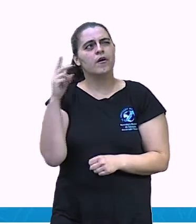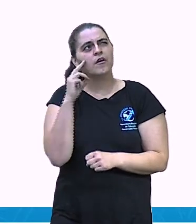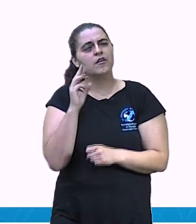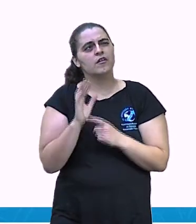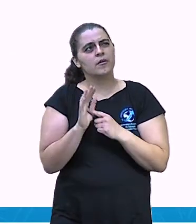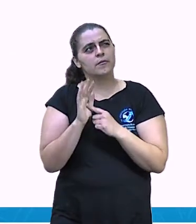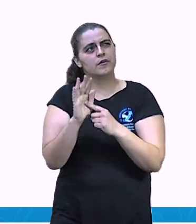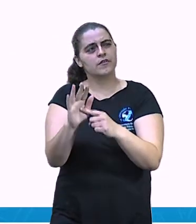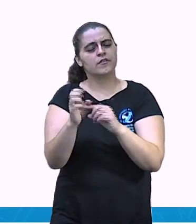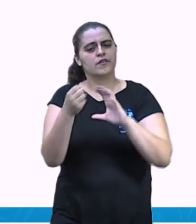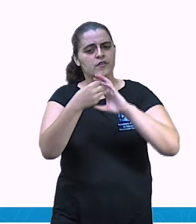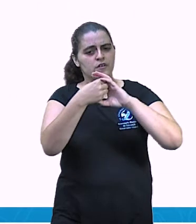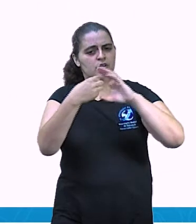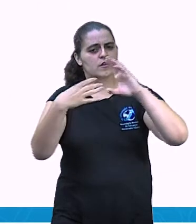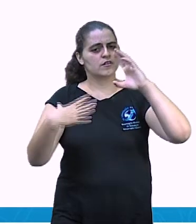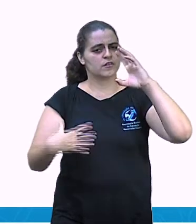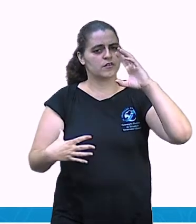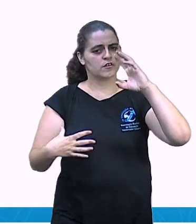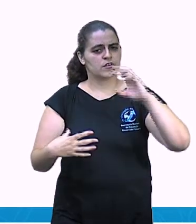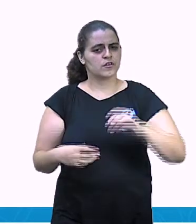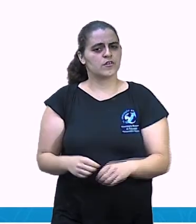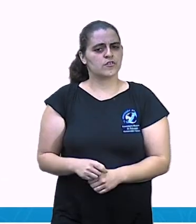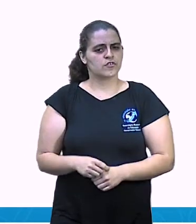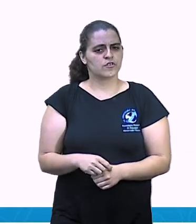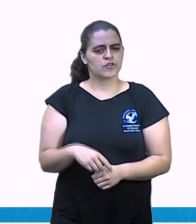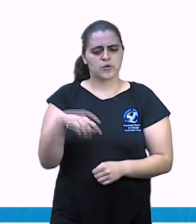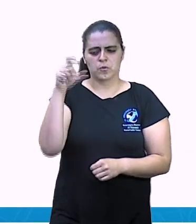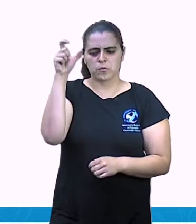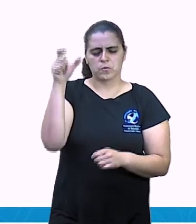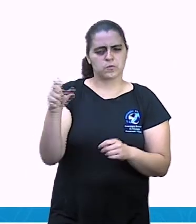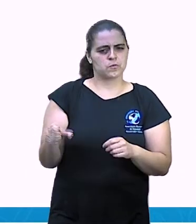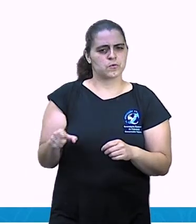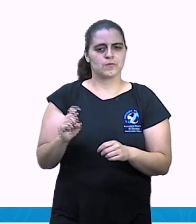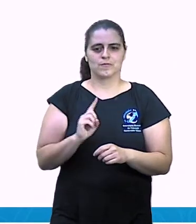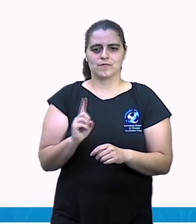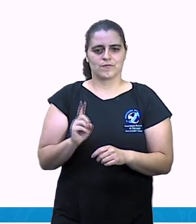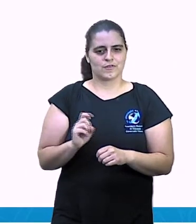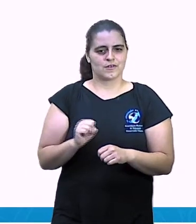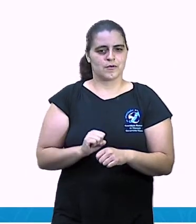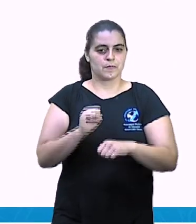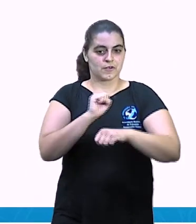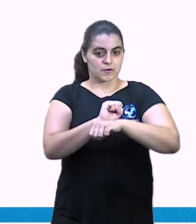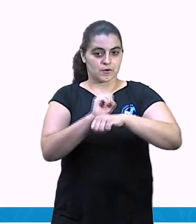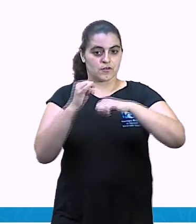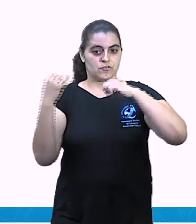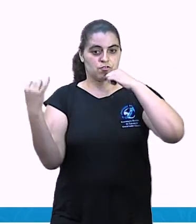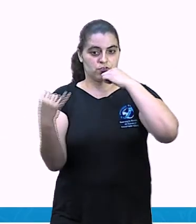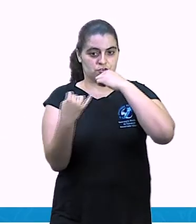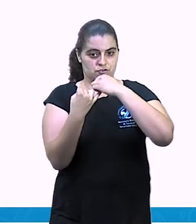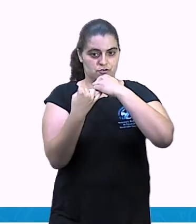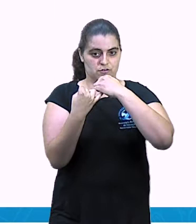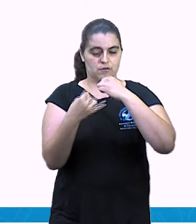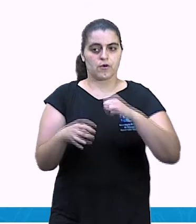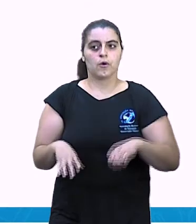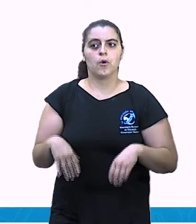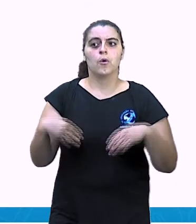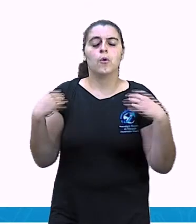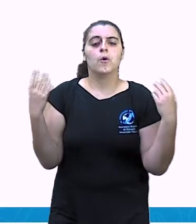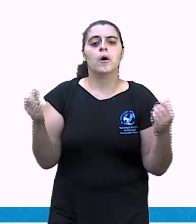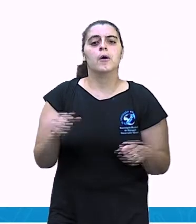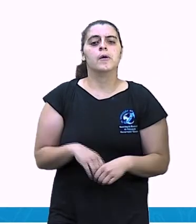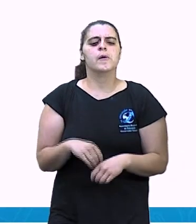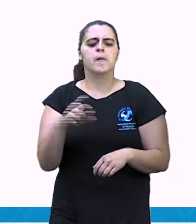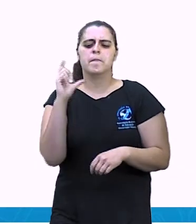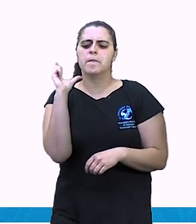traz características? Não, professor. Isso é o adjetivo. Isso mesmo. Será que é a palavra que